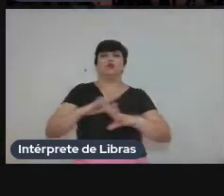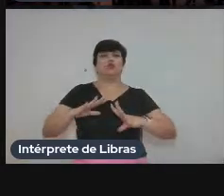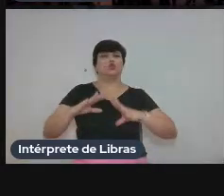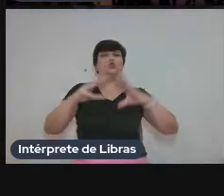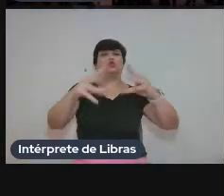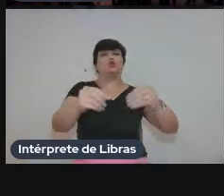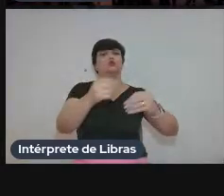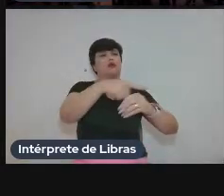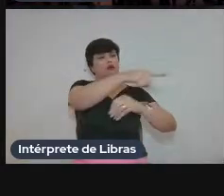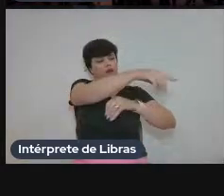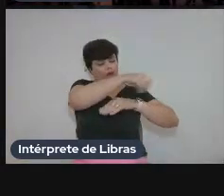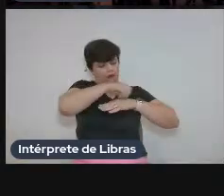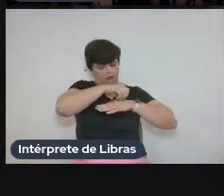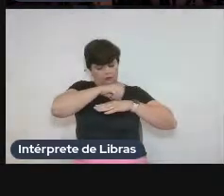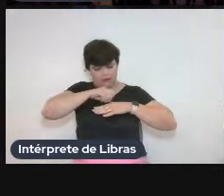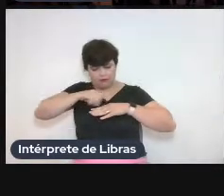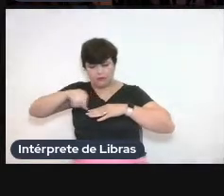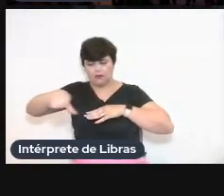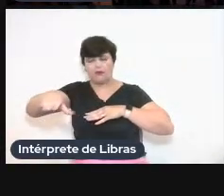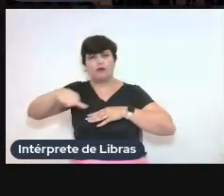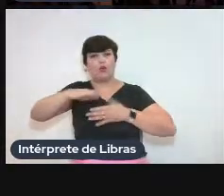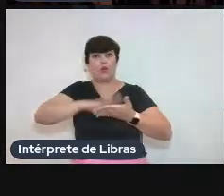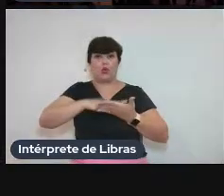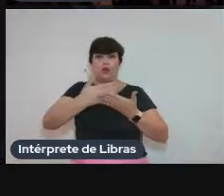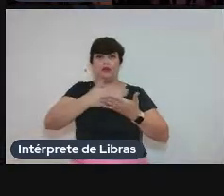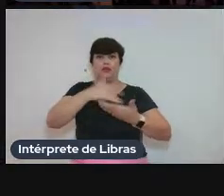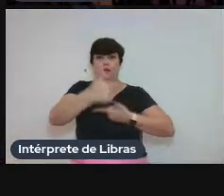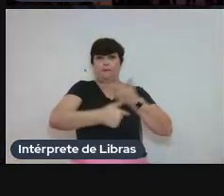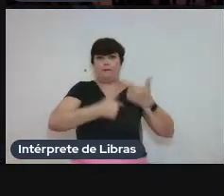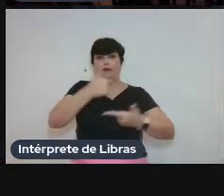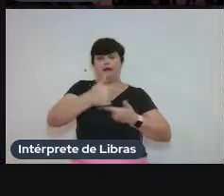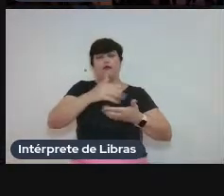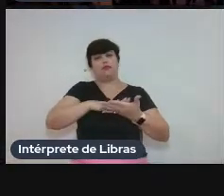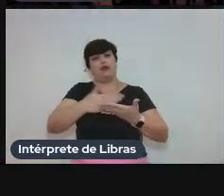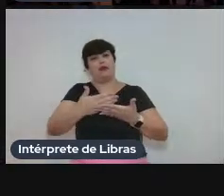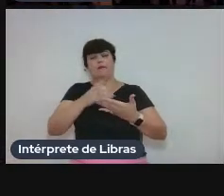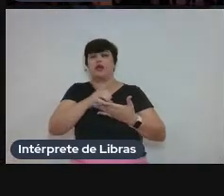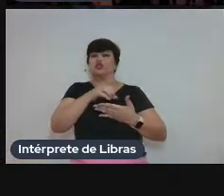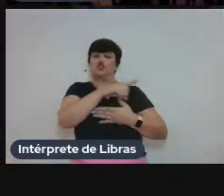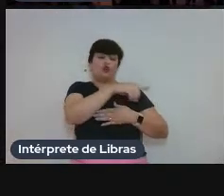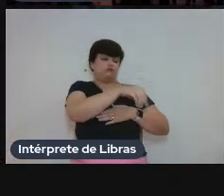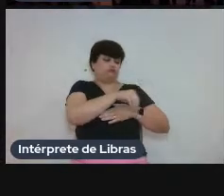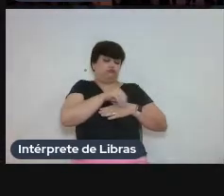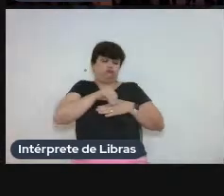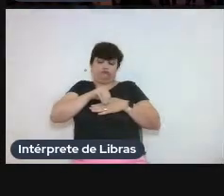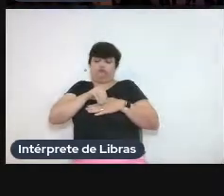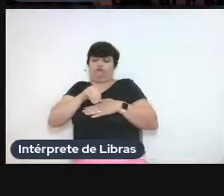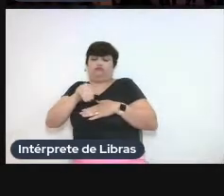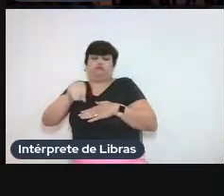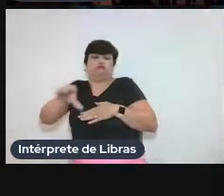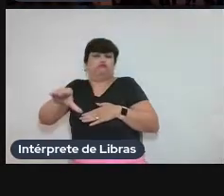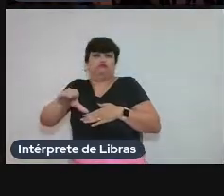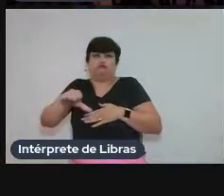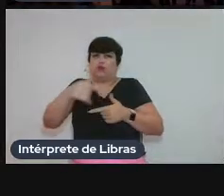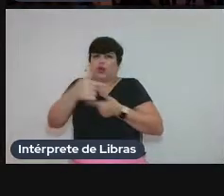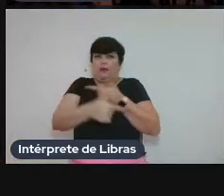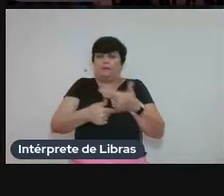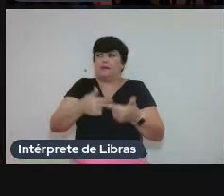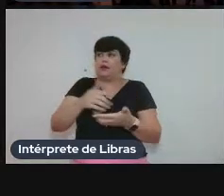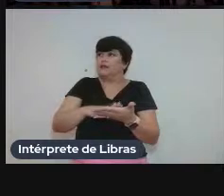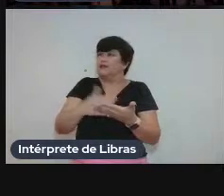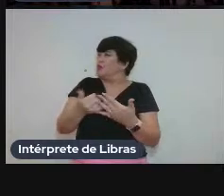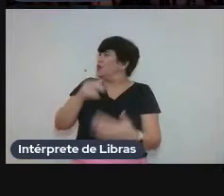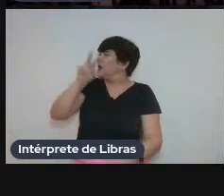que é dito. A tarefa do intérprete é unicamente a de mensageiro. A tarefa, enfim, não estou